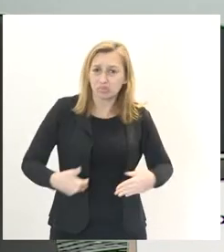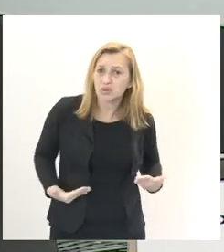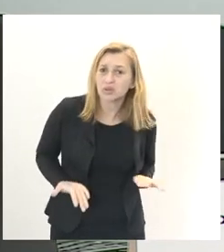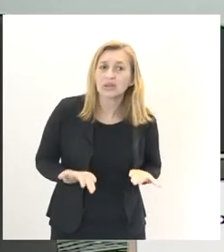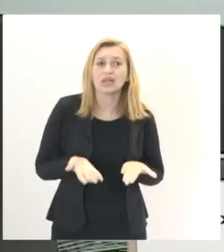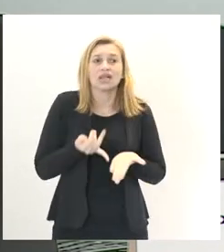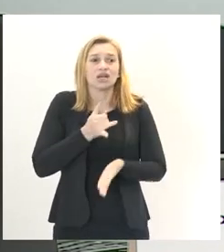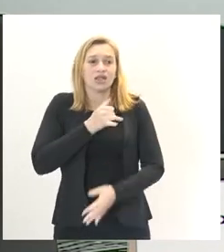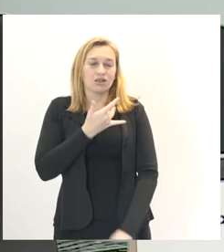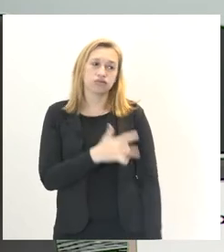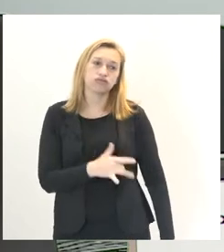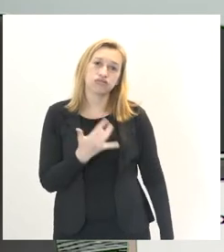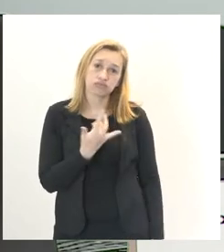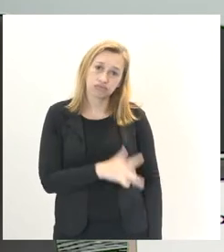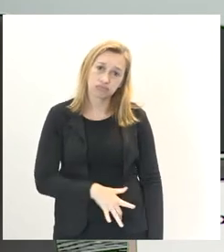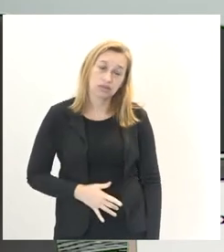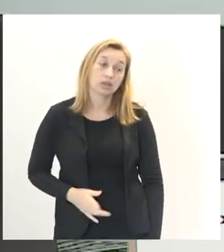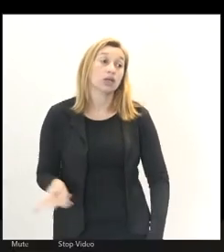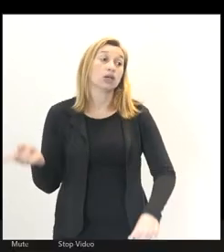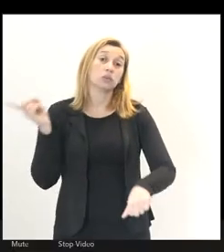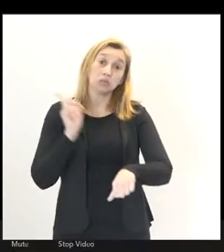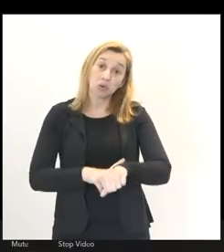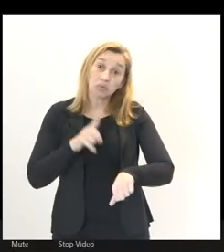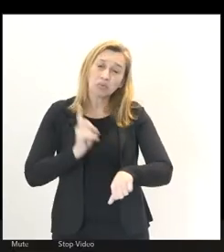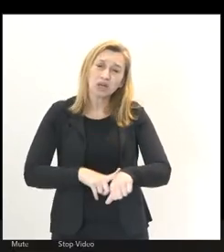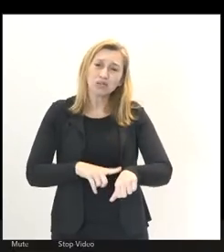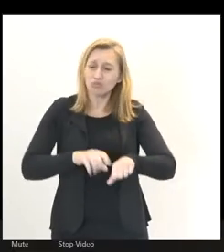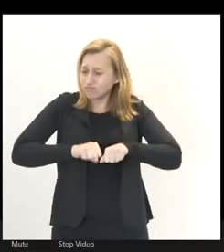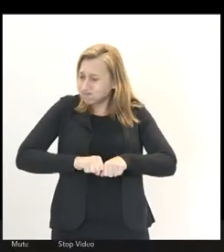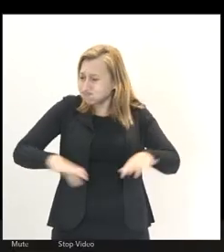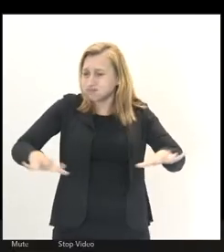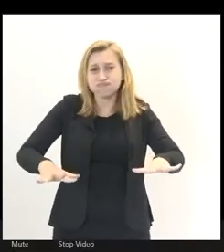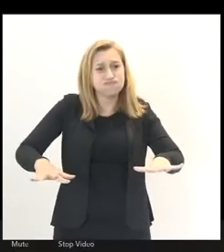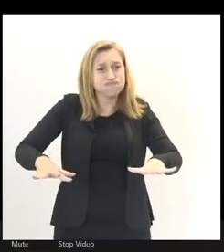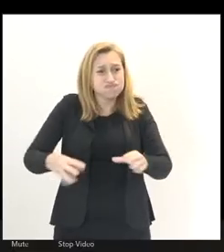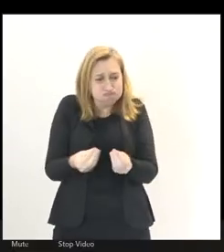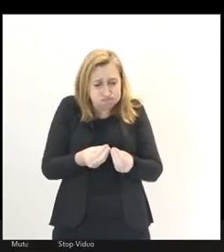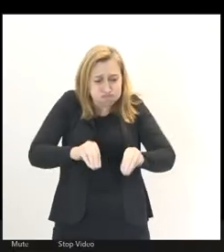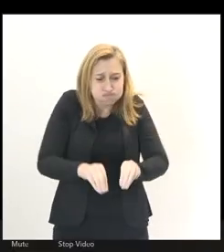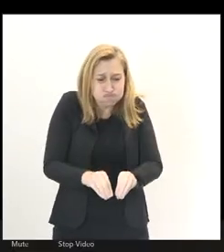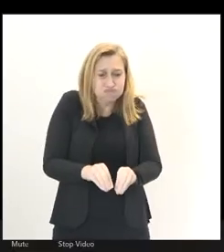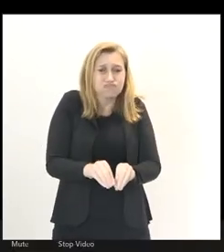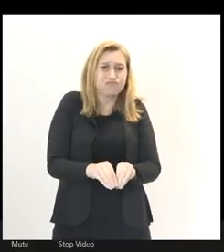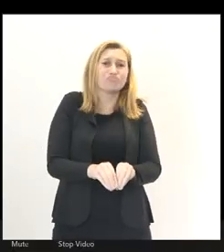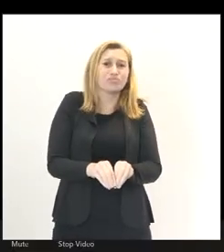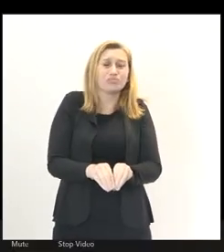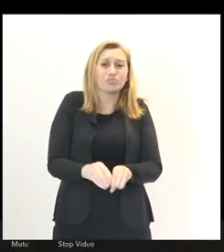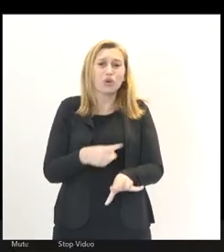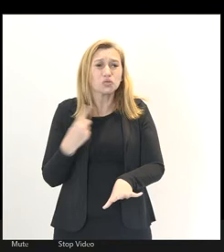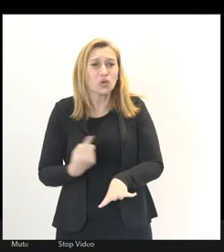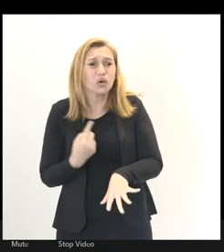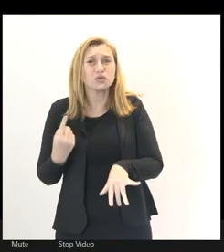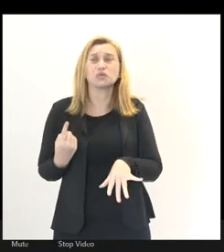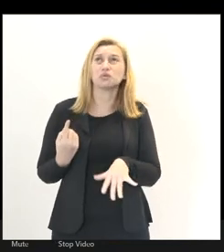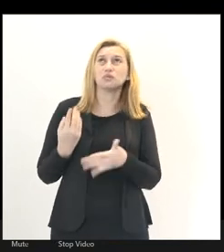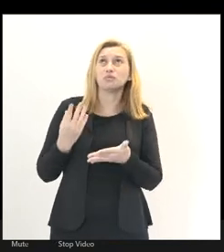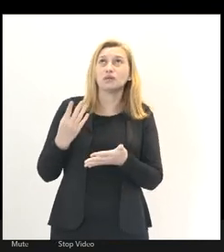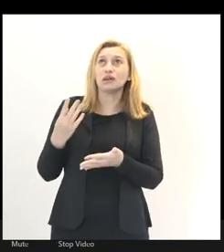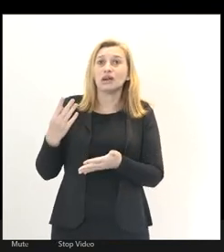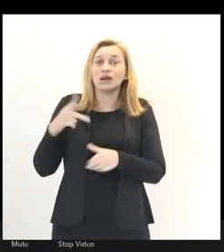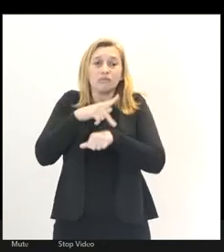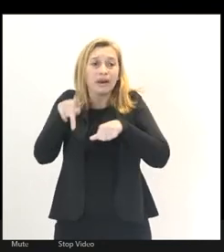É uma pena, no momento em que a pandemia dilacera o nosso país, levando vidas,